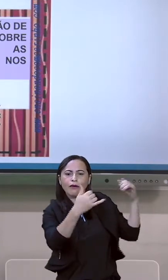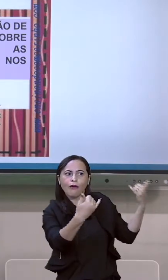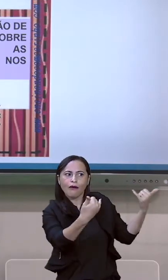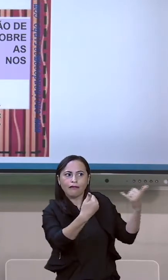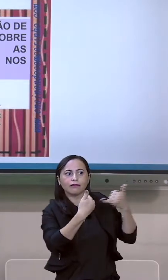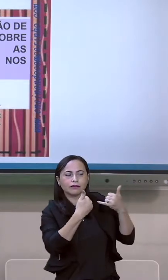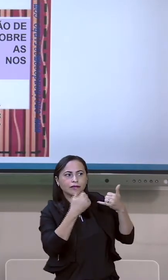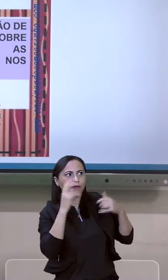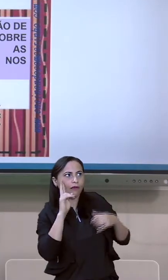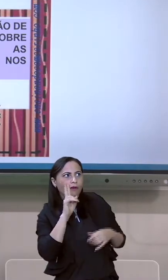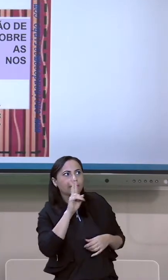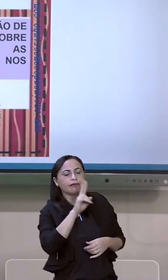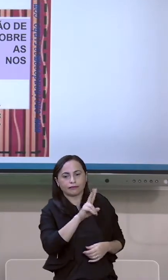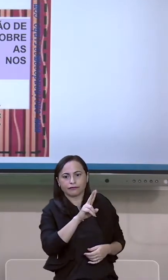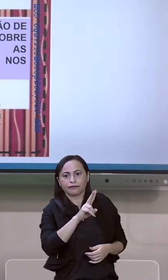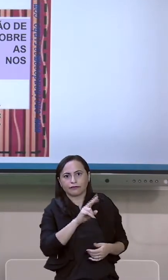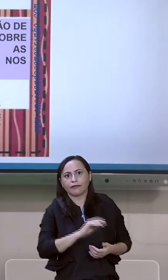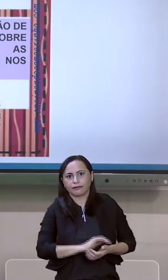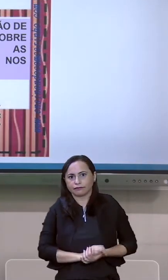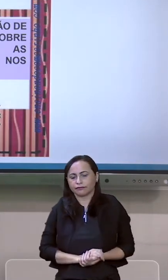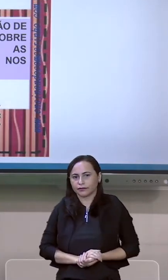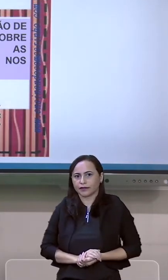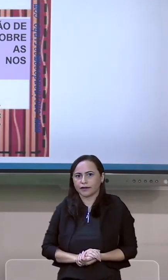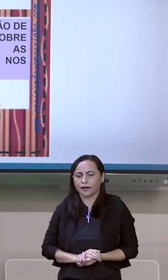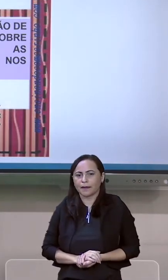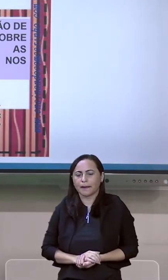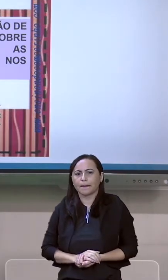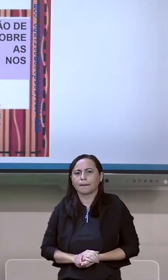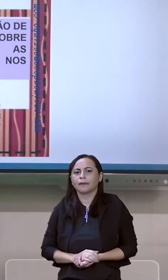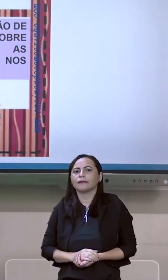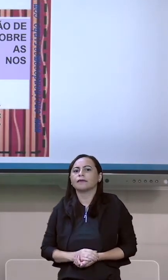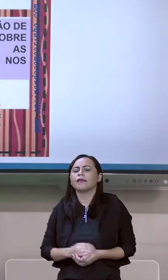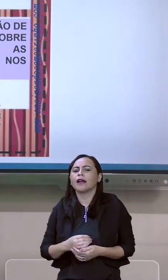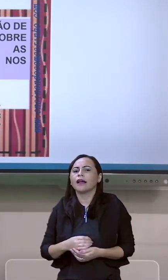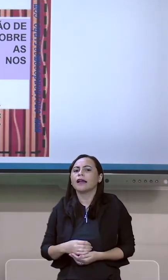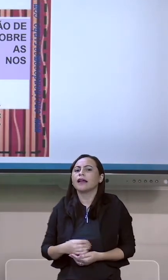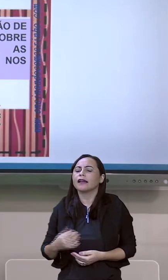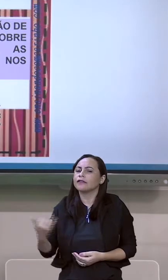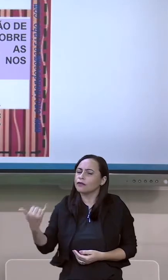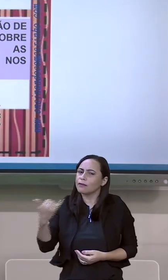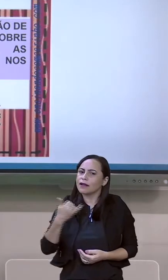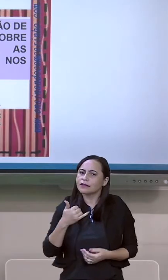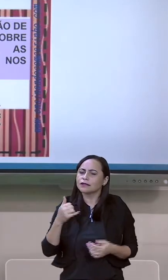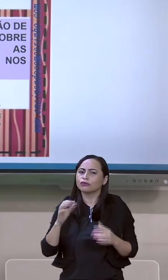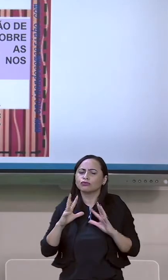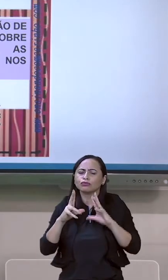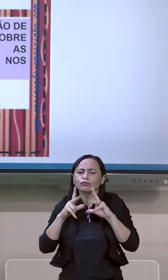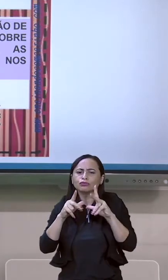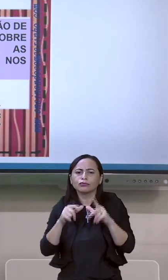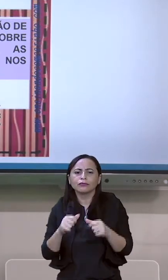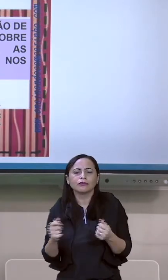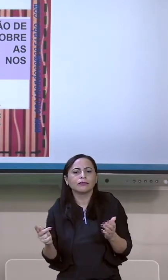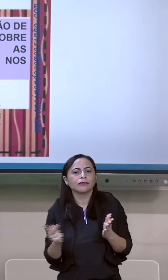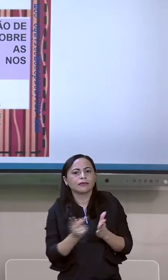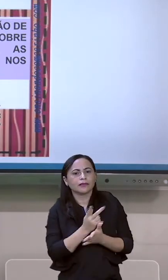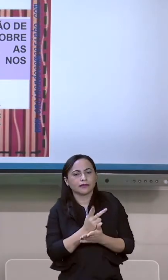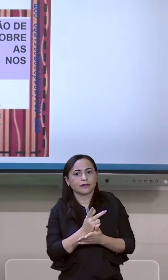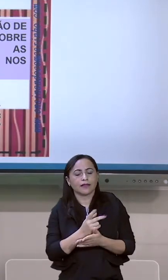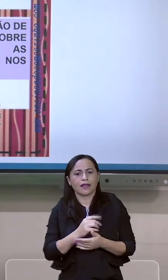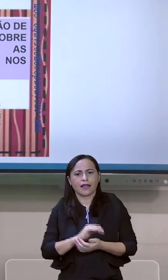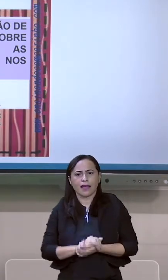sendo informado dos acontecimentos da nossa sociedade, do nosso